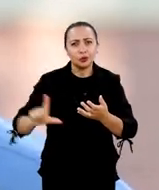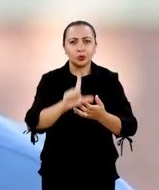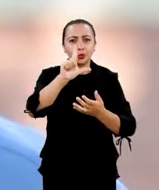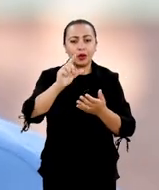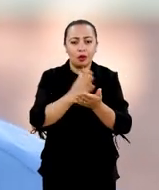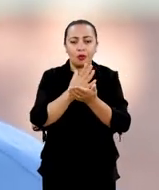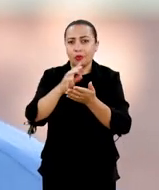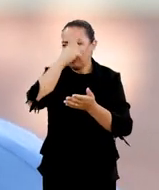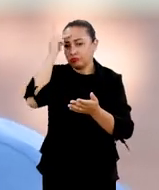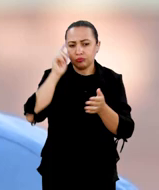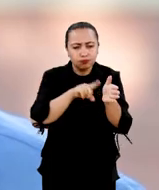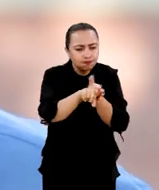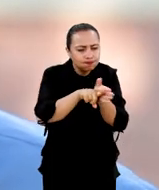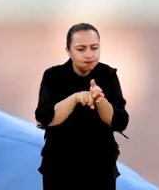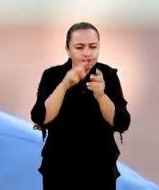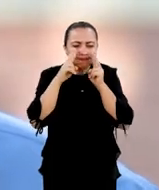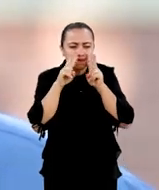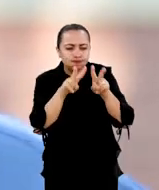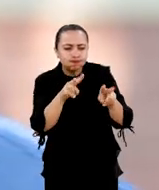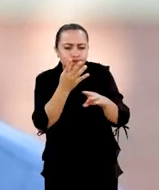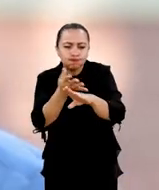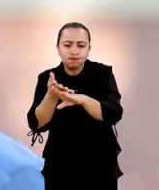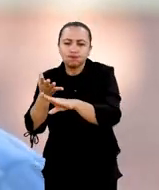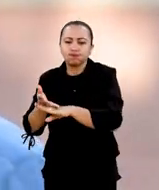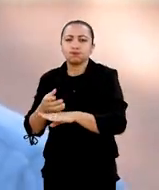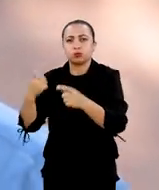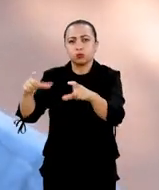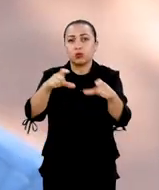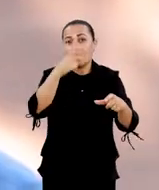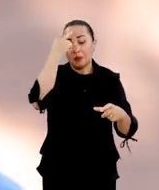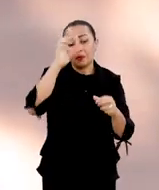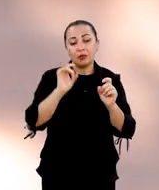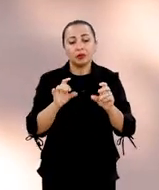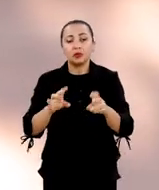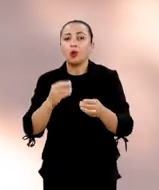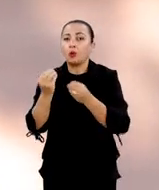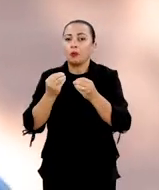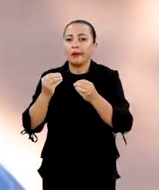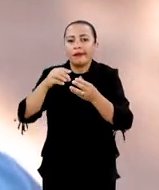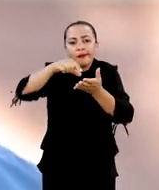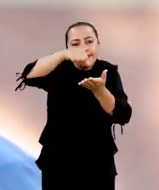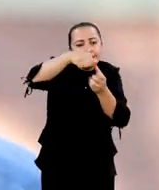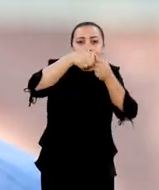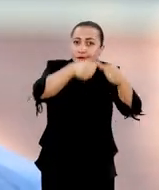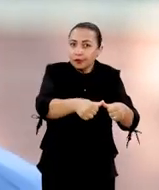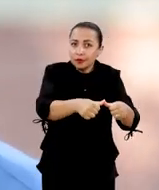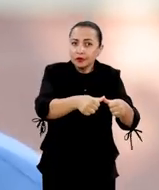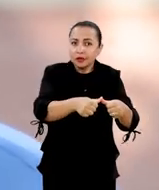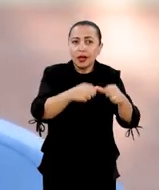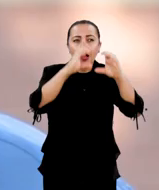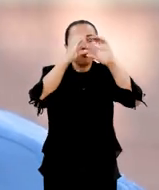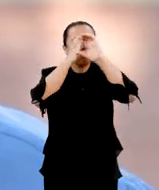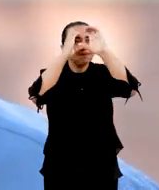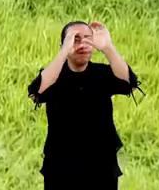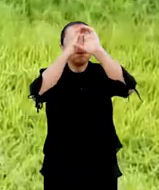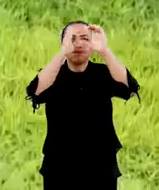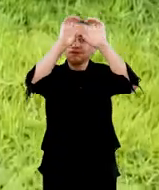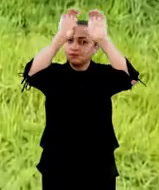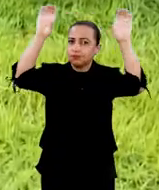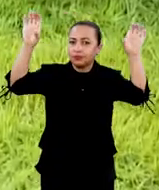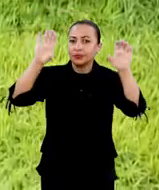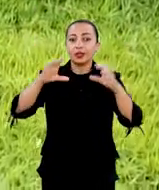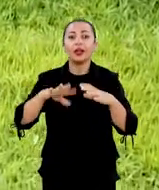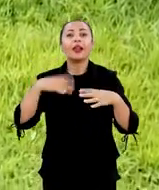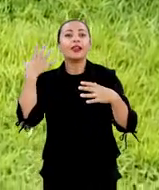São Luís, alguns pesquisadores, sondaram o local para ver a possibilidade de instalar um observatório espacial. Na